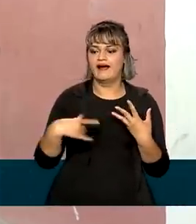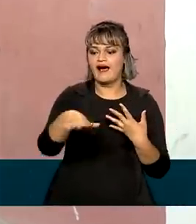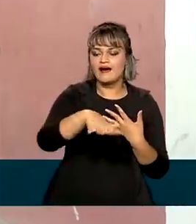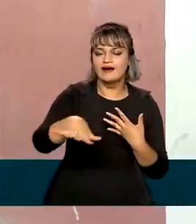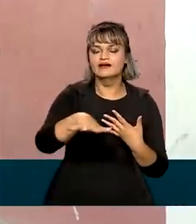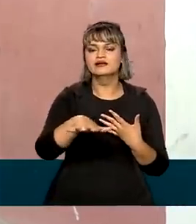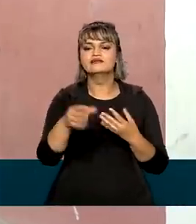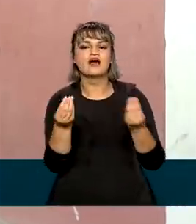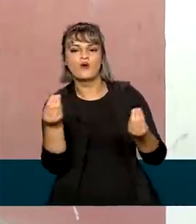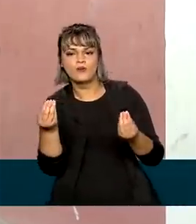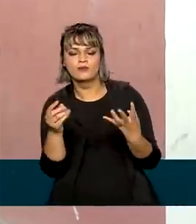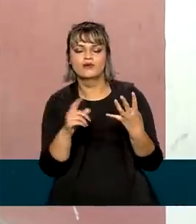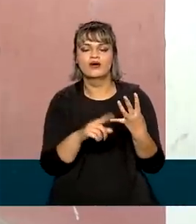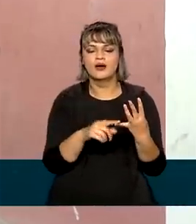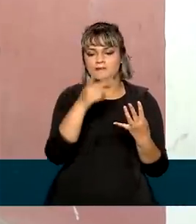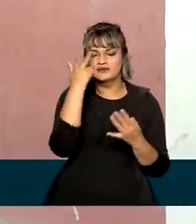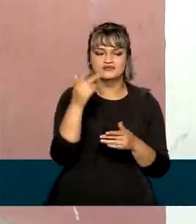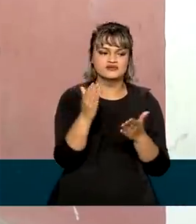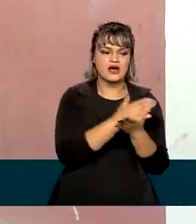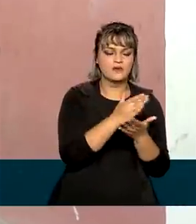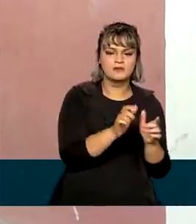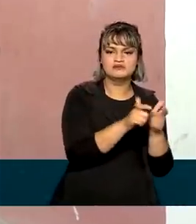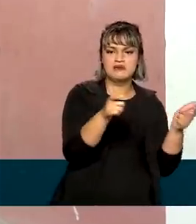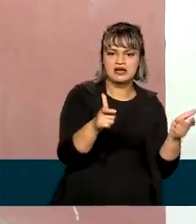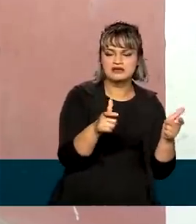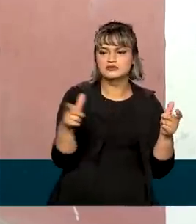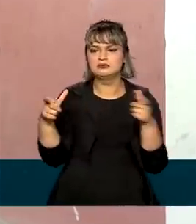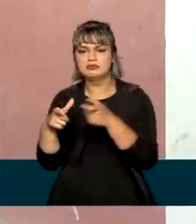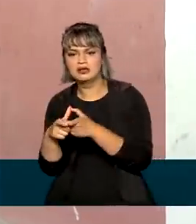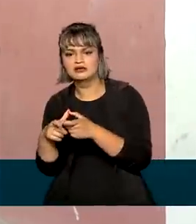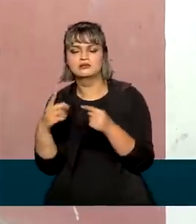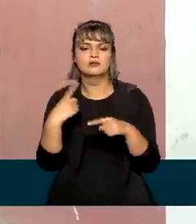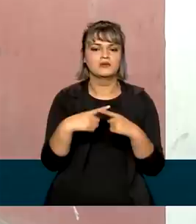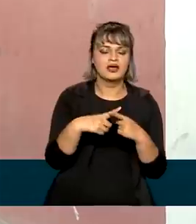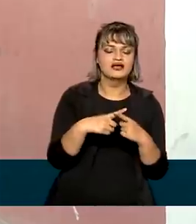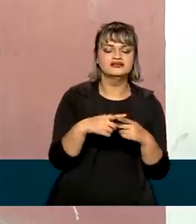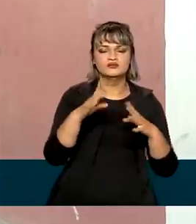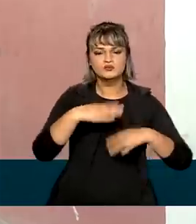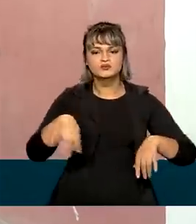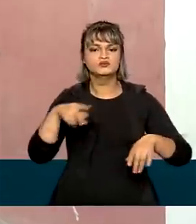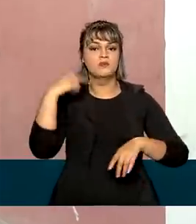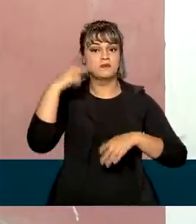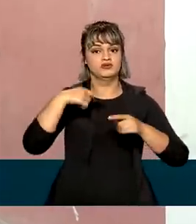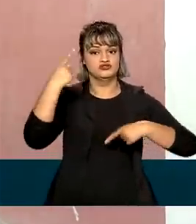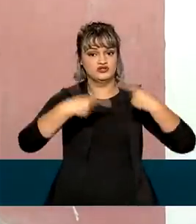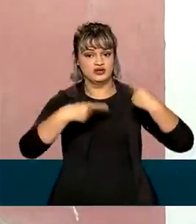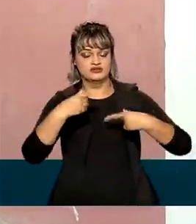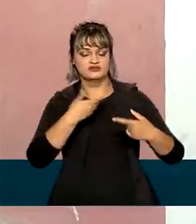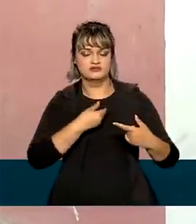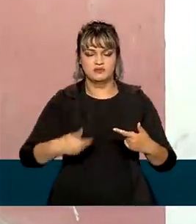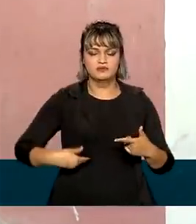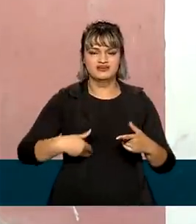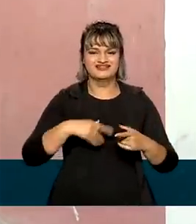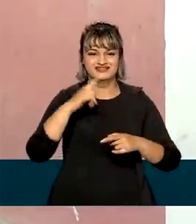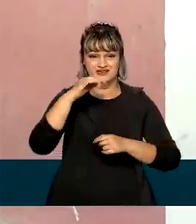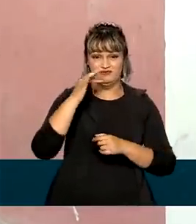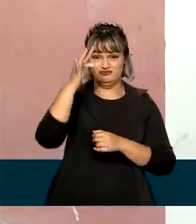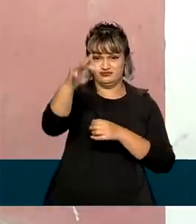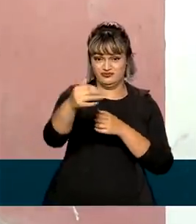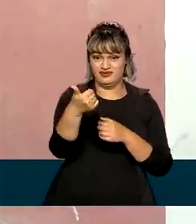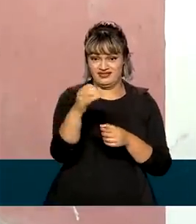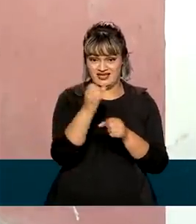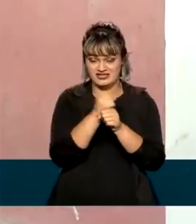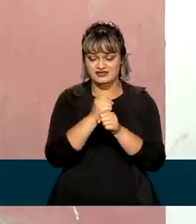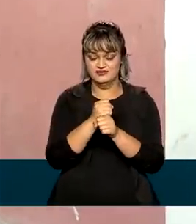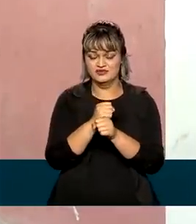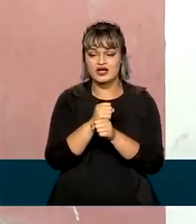região, por que uma região tem mais e outras tem menos. Então, todas as políticas públicas que vão ser feitas daqui a 10 anos são em cima